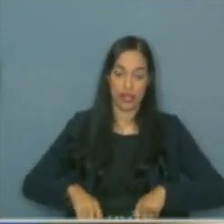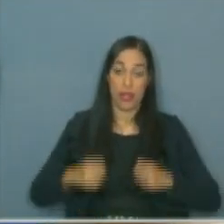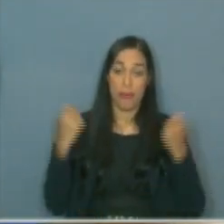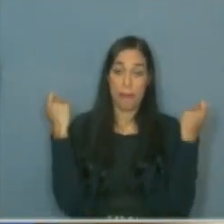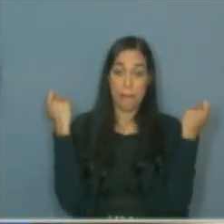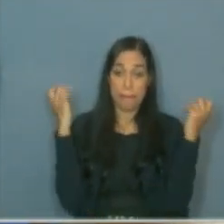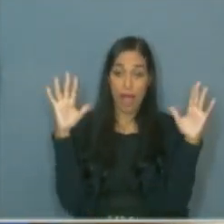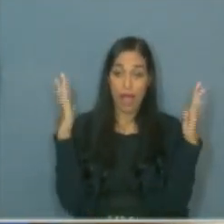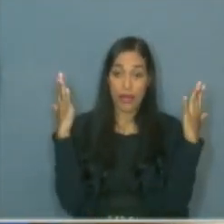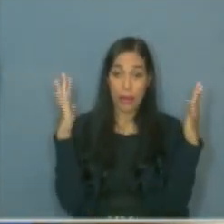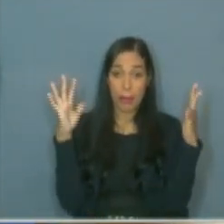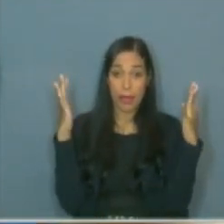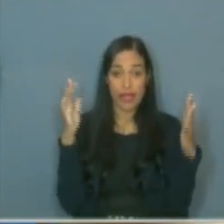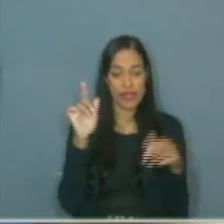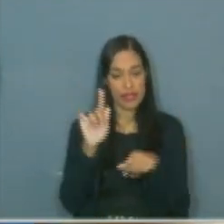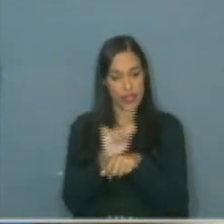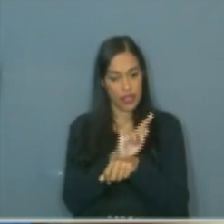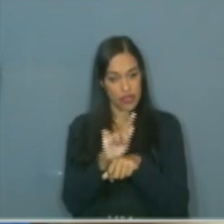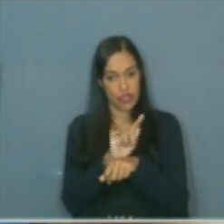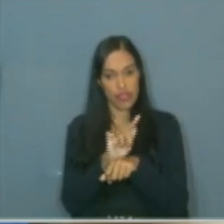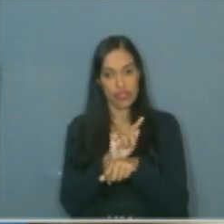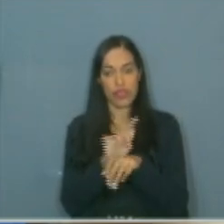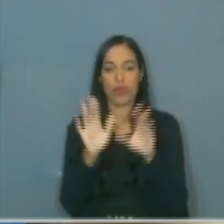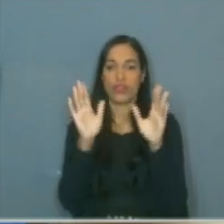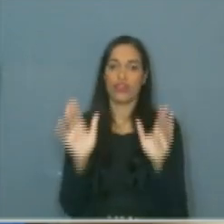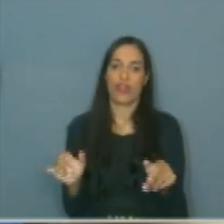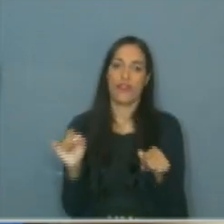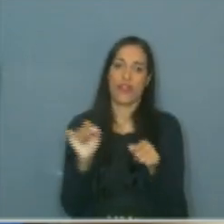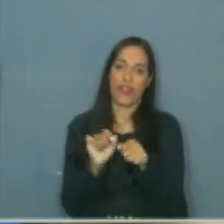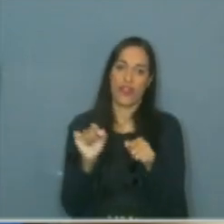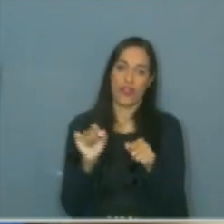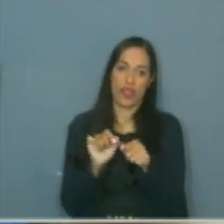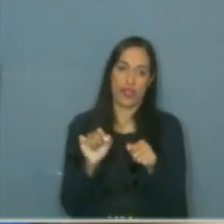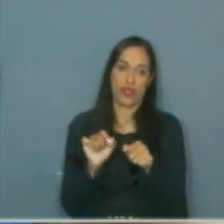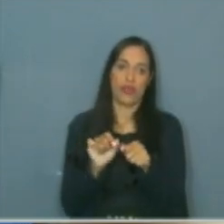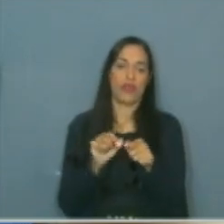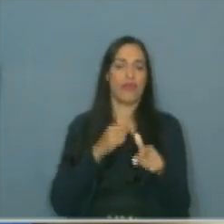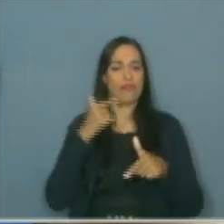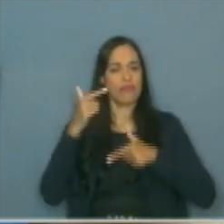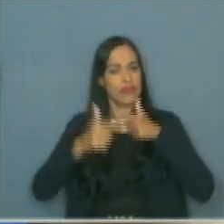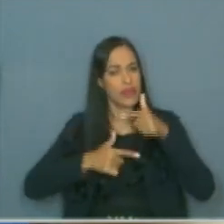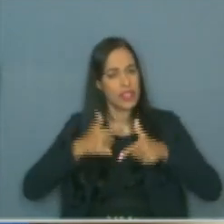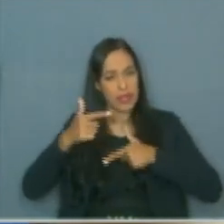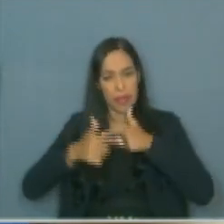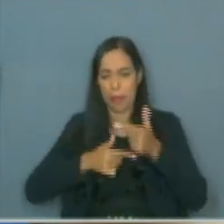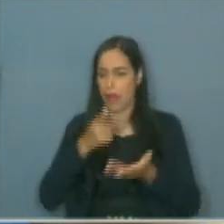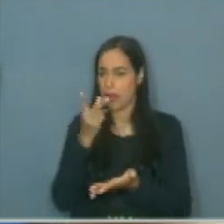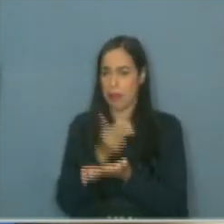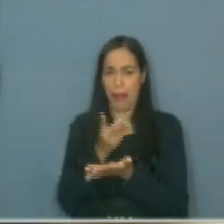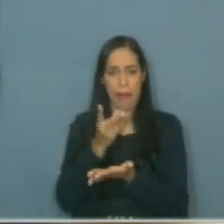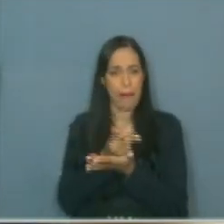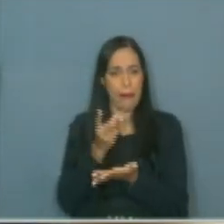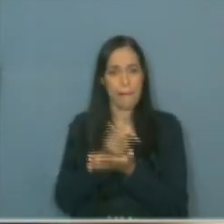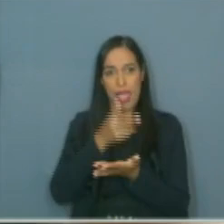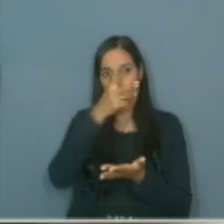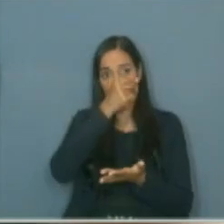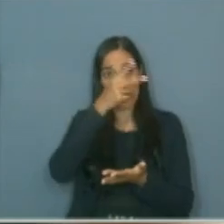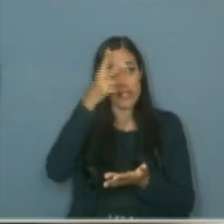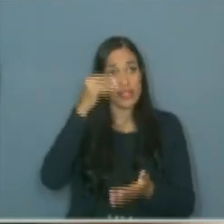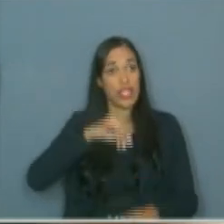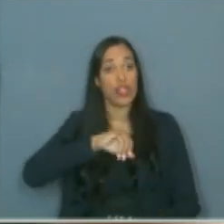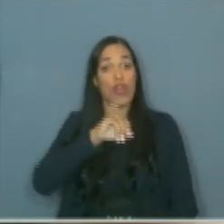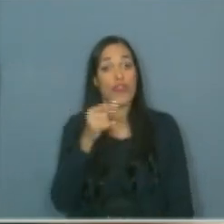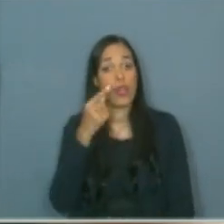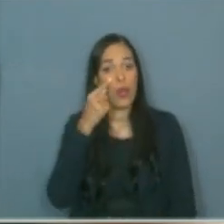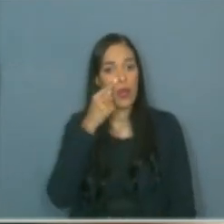parabenizar a gestão pelo que já foi realizado e ressaltar o trabalho incansável do Prefeito João Campos, ao mesmo